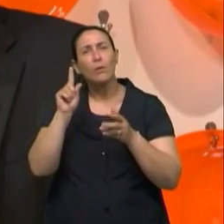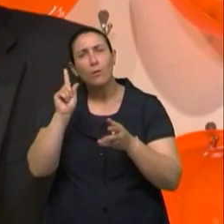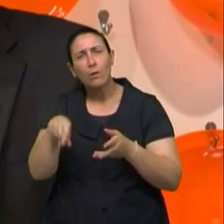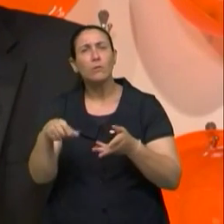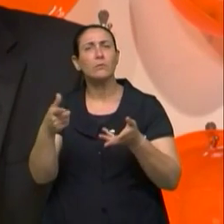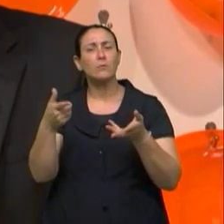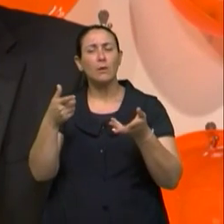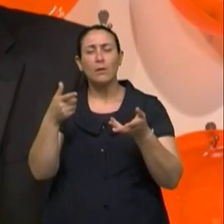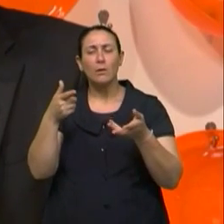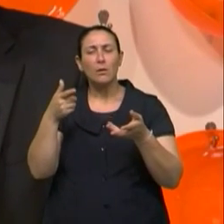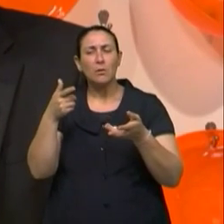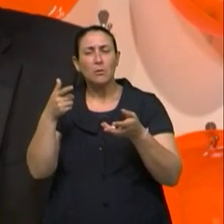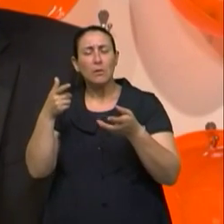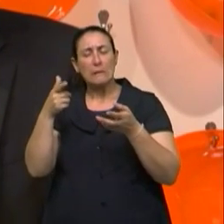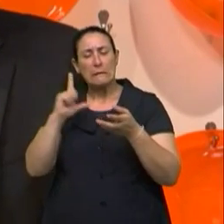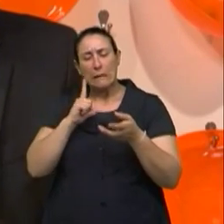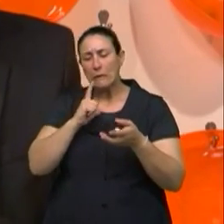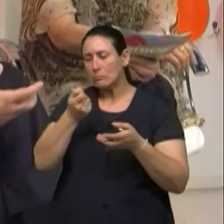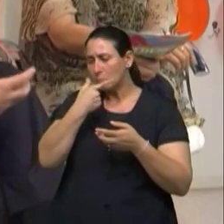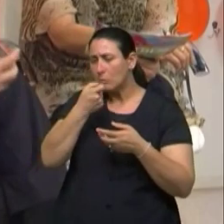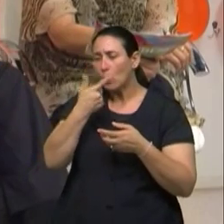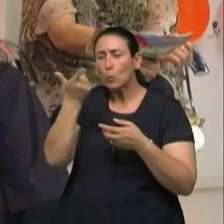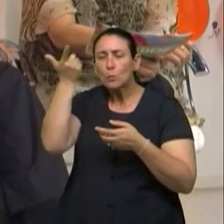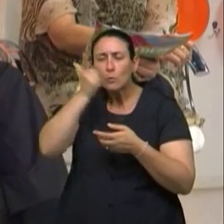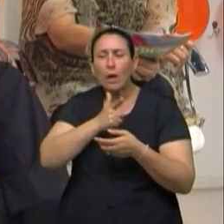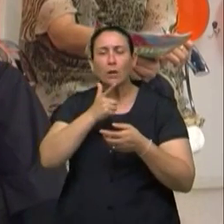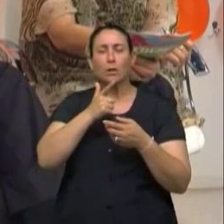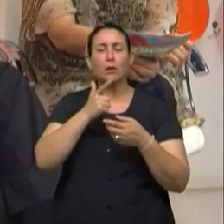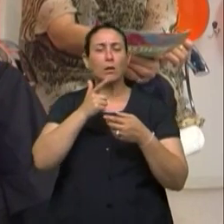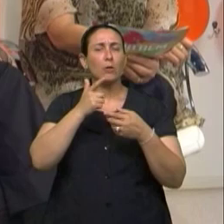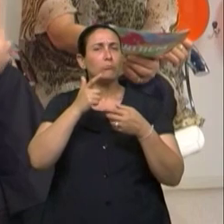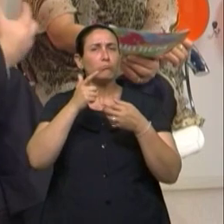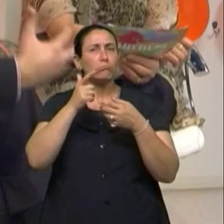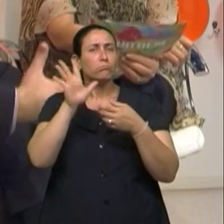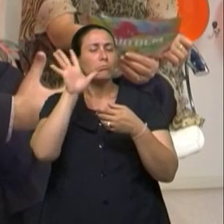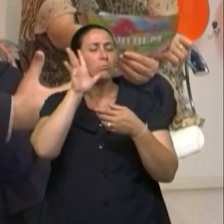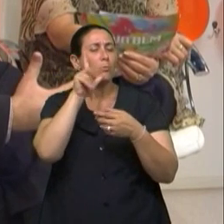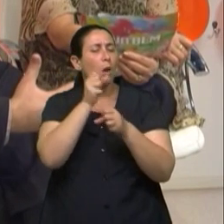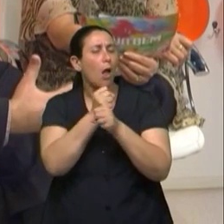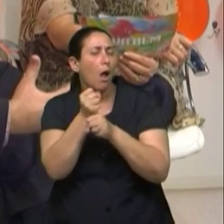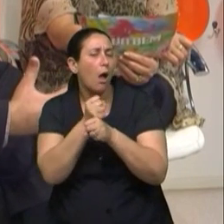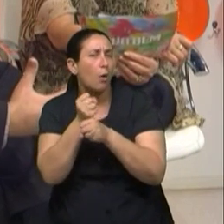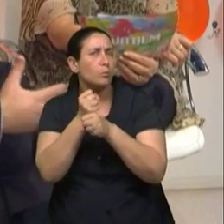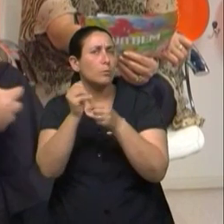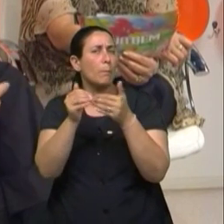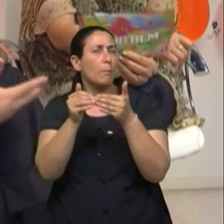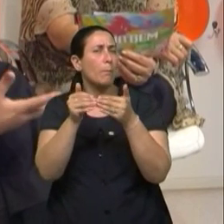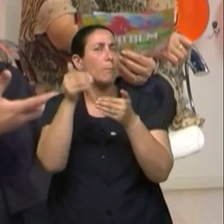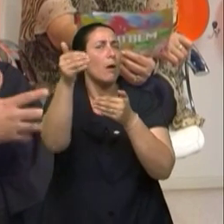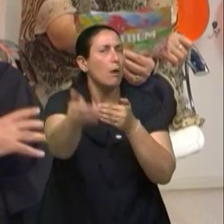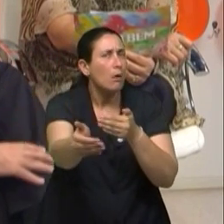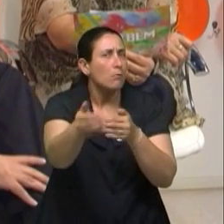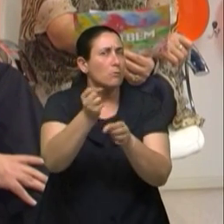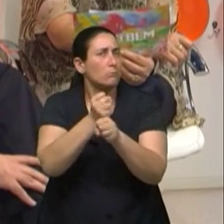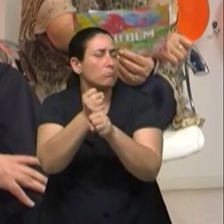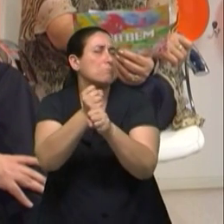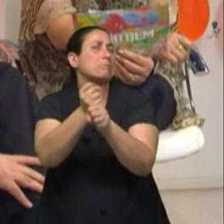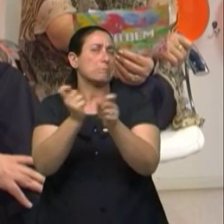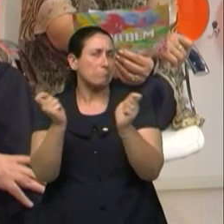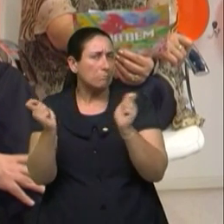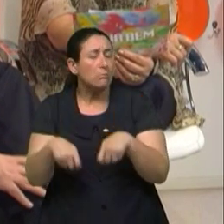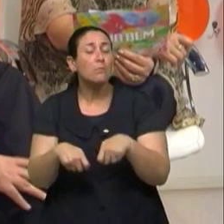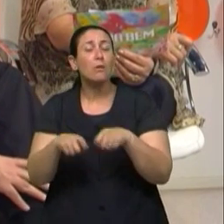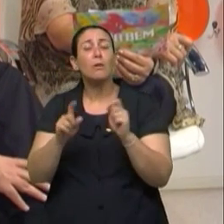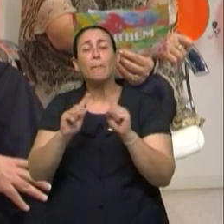a médio e longo prazo, né? Então, as pessoas têm que ter esse acompanhamento frequente, mas não